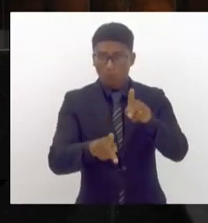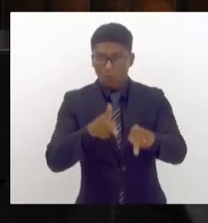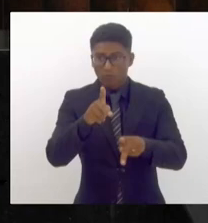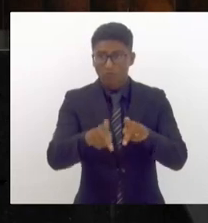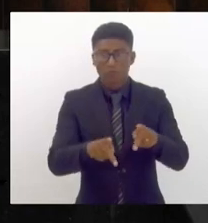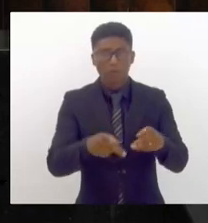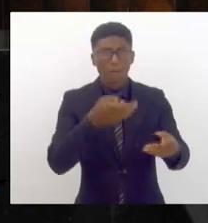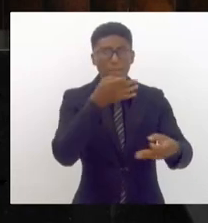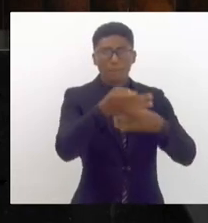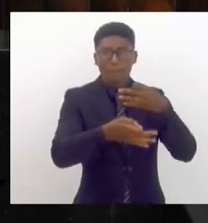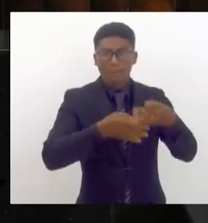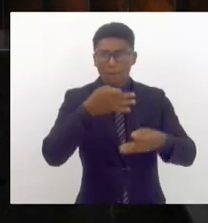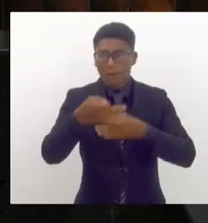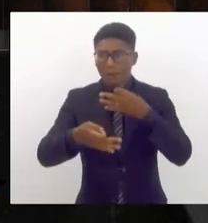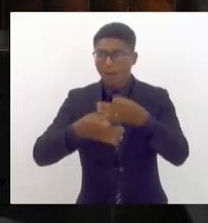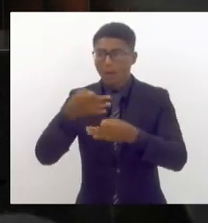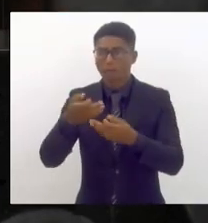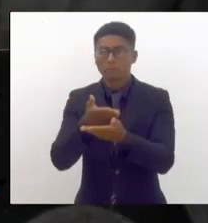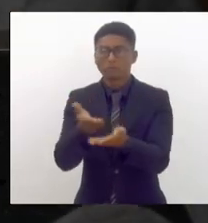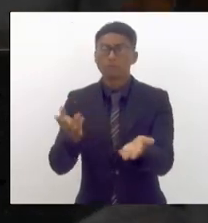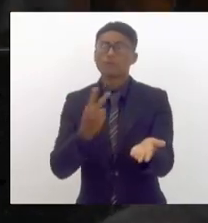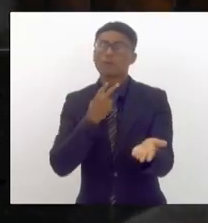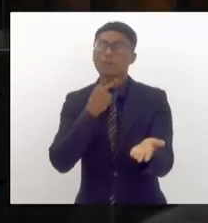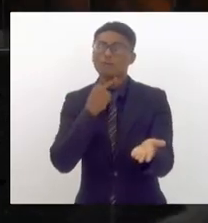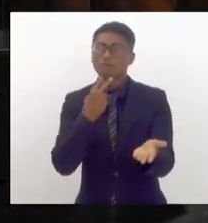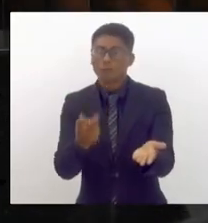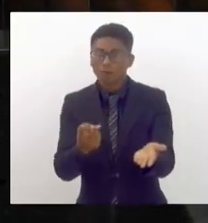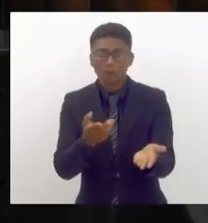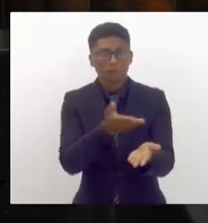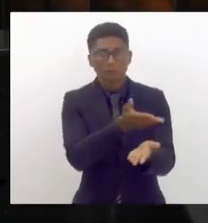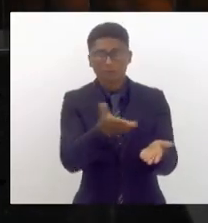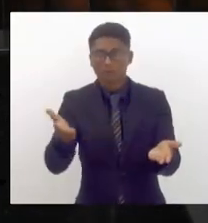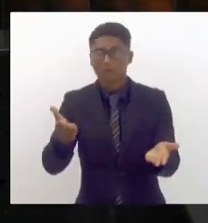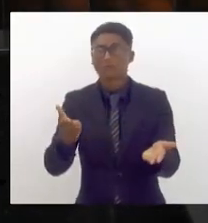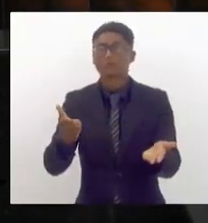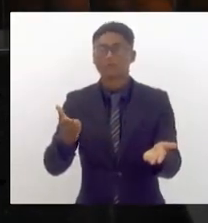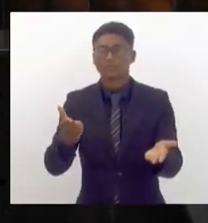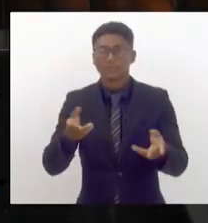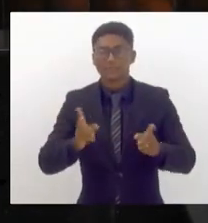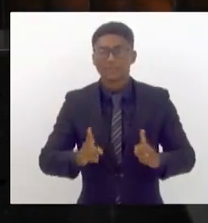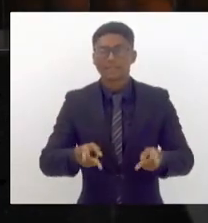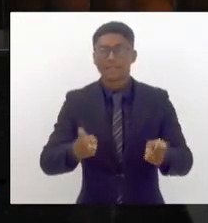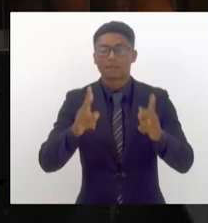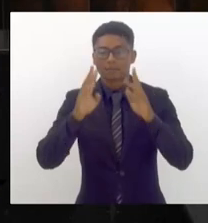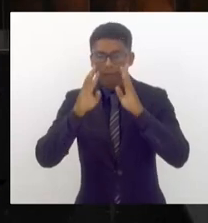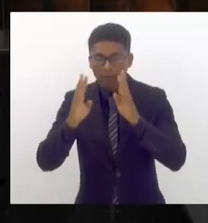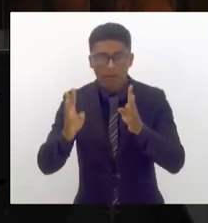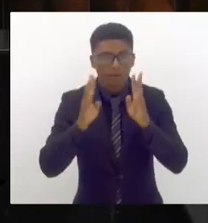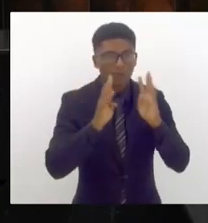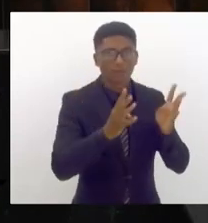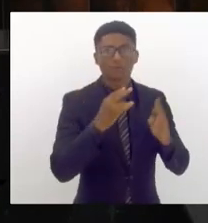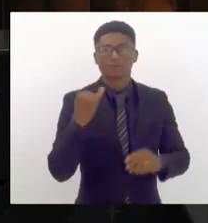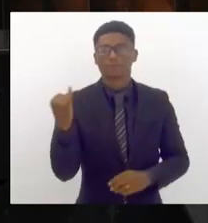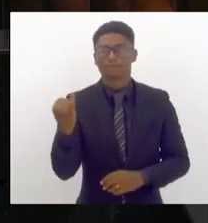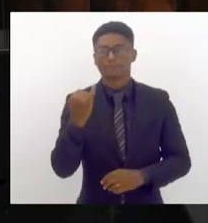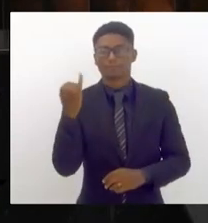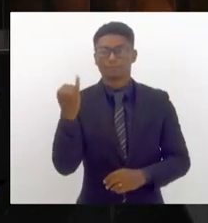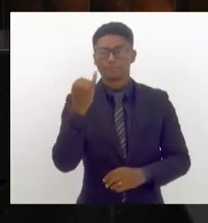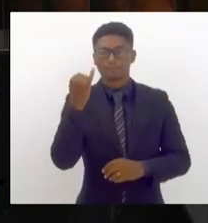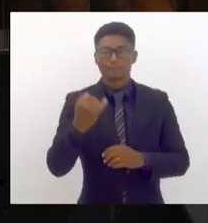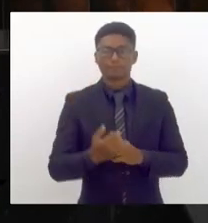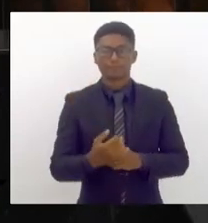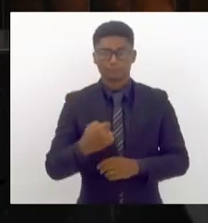portanto a voz da população é e sempre será o nosso norte. Como